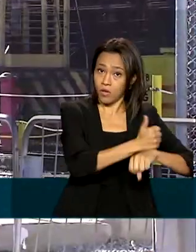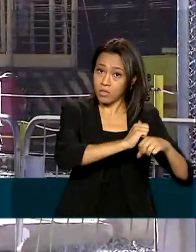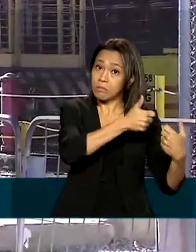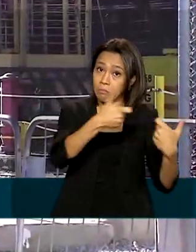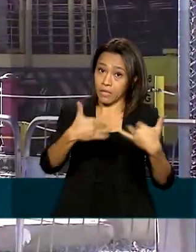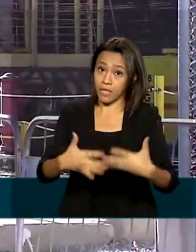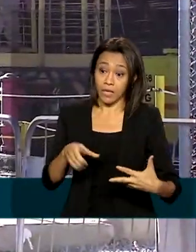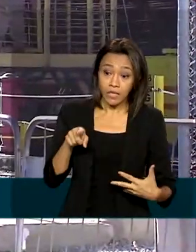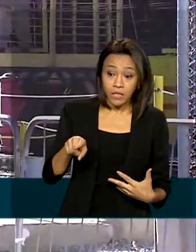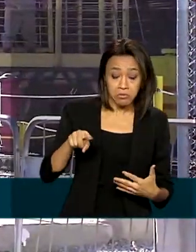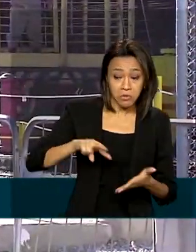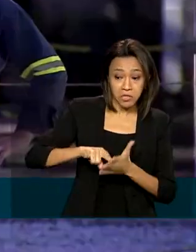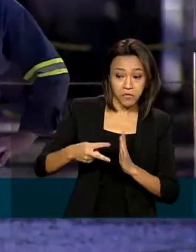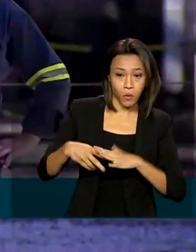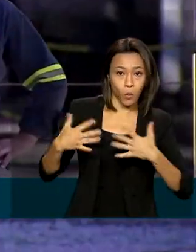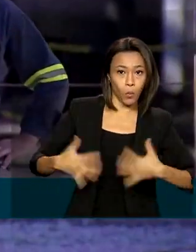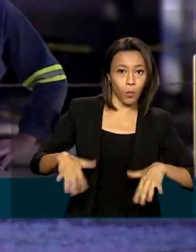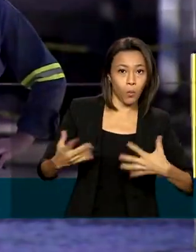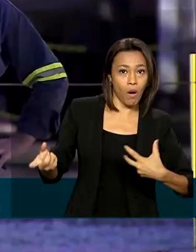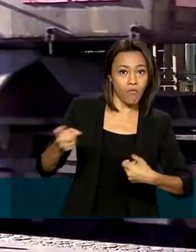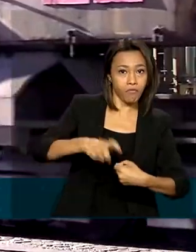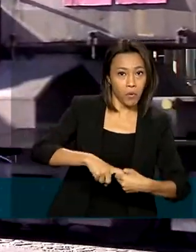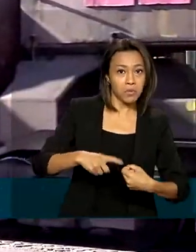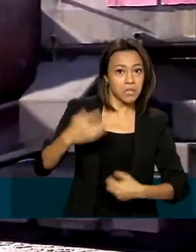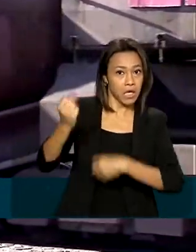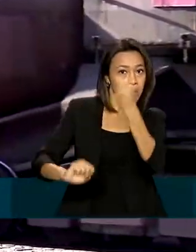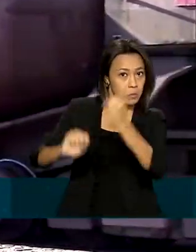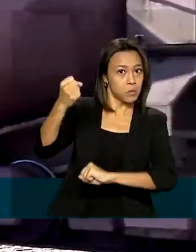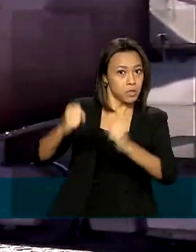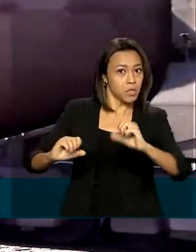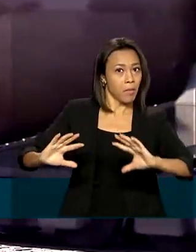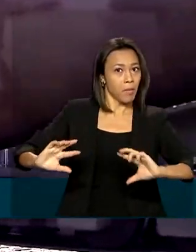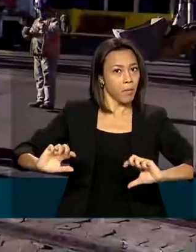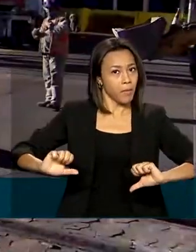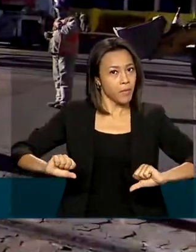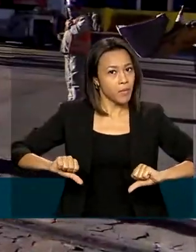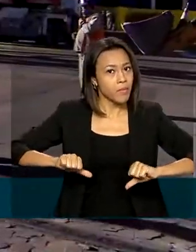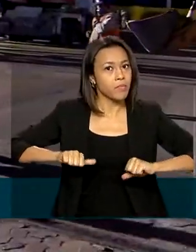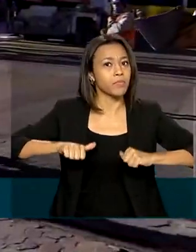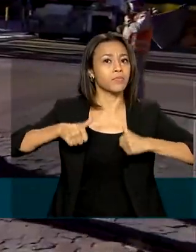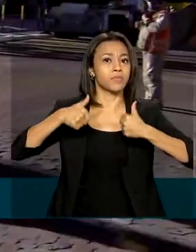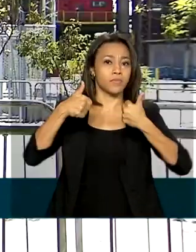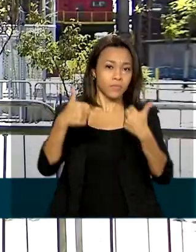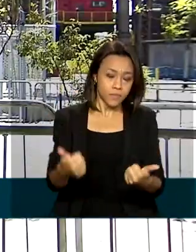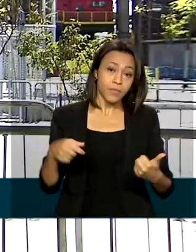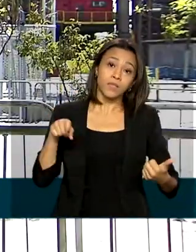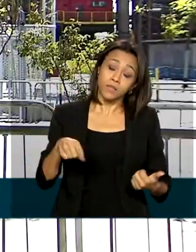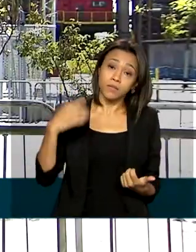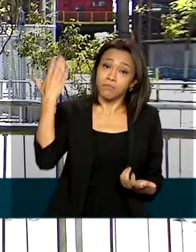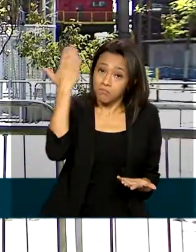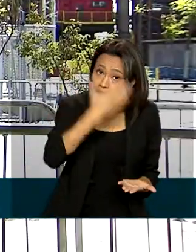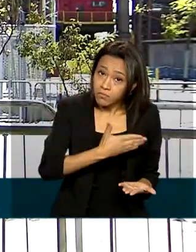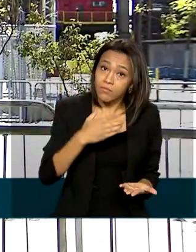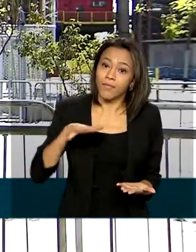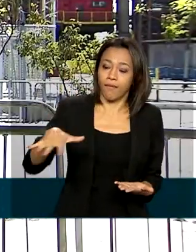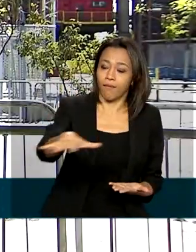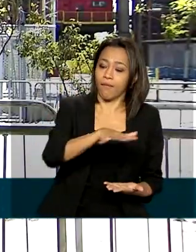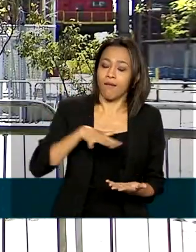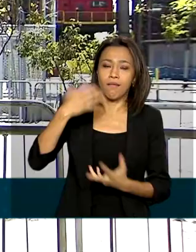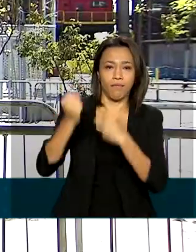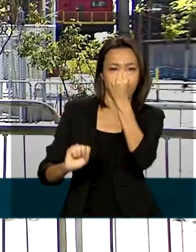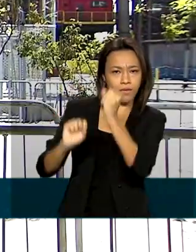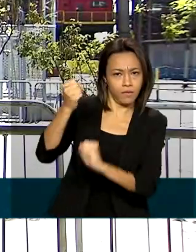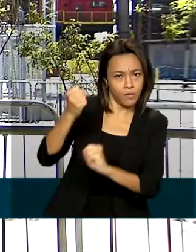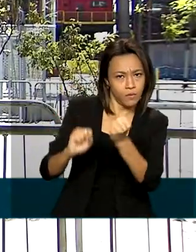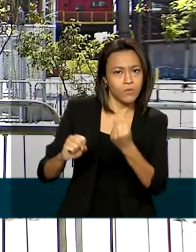é um sinal claro de que a indústria do aço está superando a crise. Um sinal que os maus momentos que o setor da indústria do